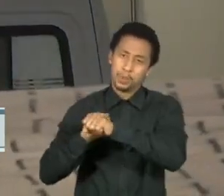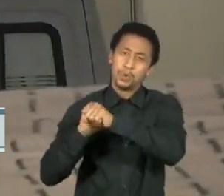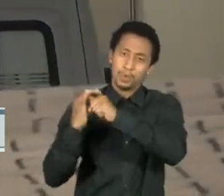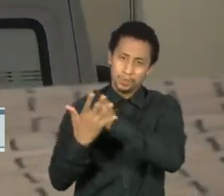pela variante Ômicron. Abertura Abertura